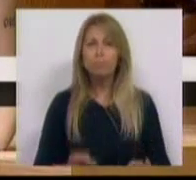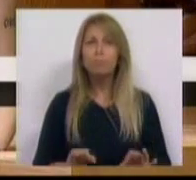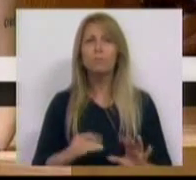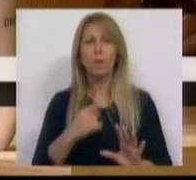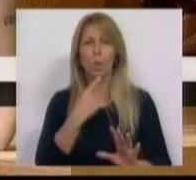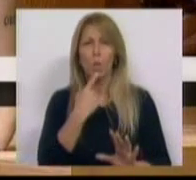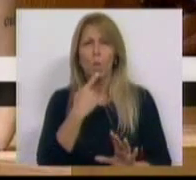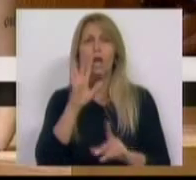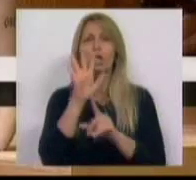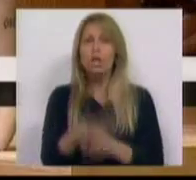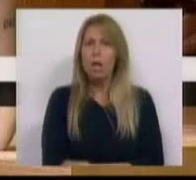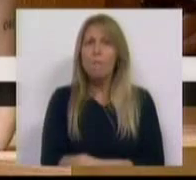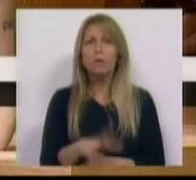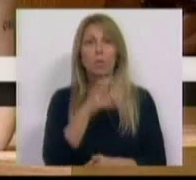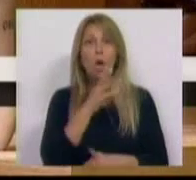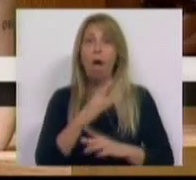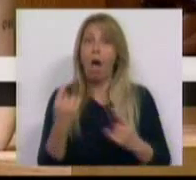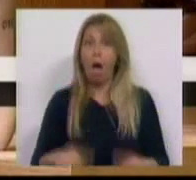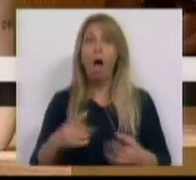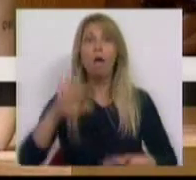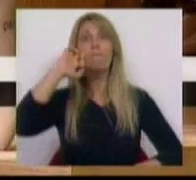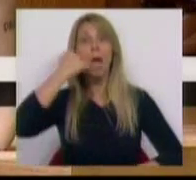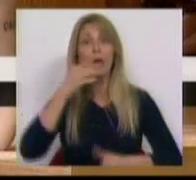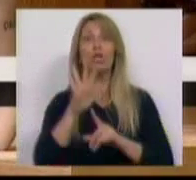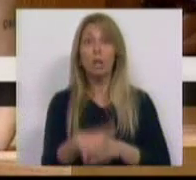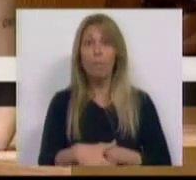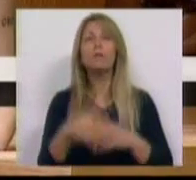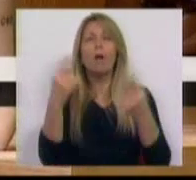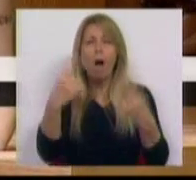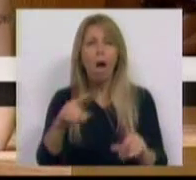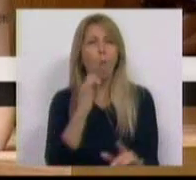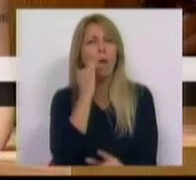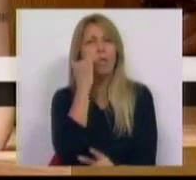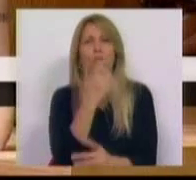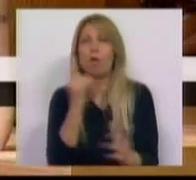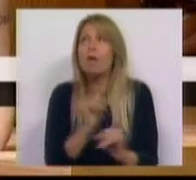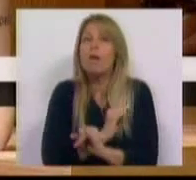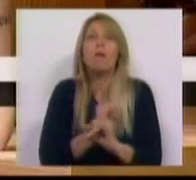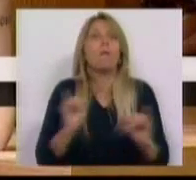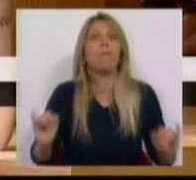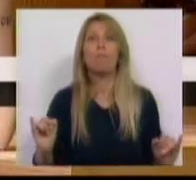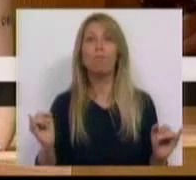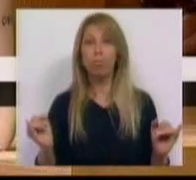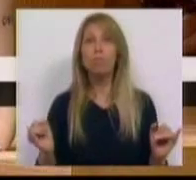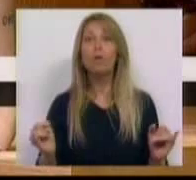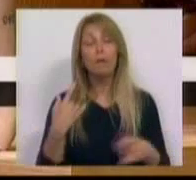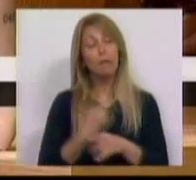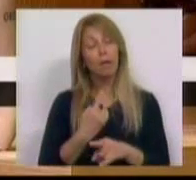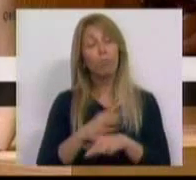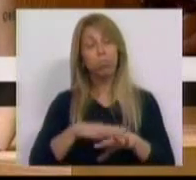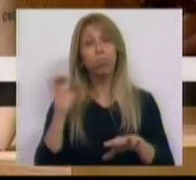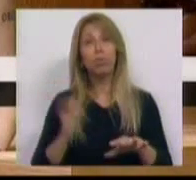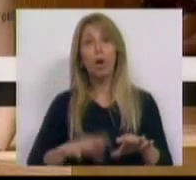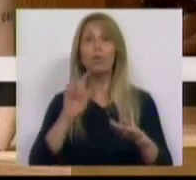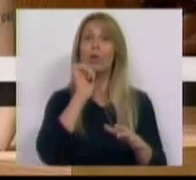discriminadas, pagando por essa discriminação uma dor incomensurável. Por isso mesmo, no que toca ao Código Penal,